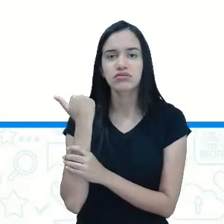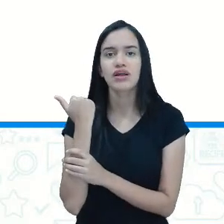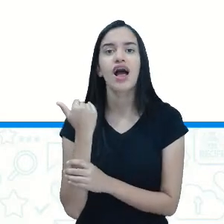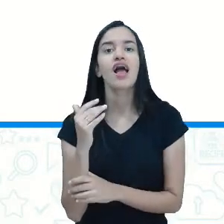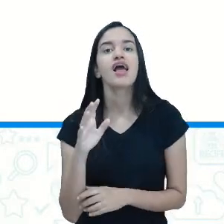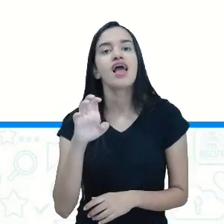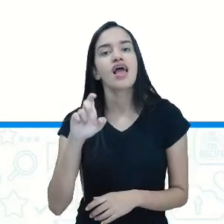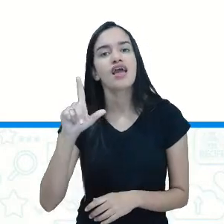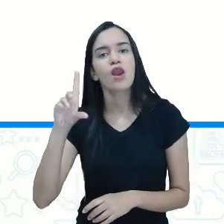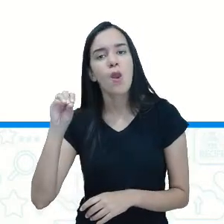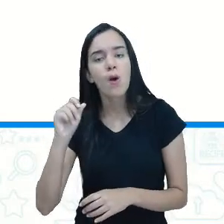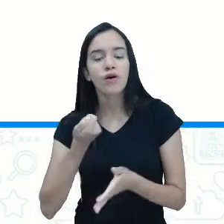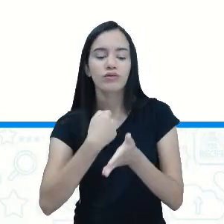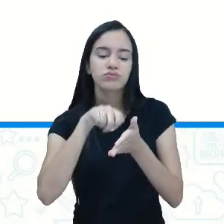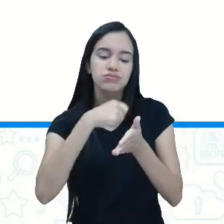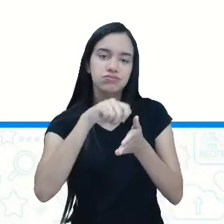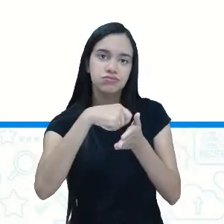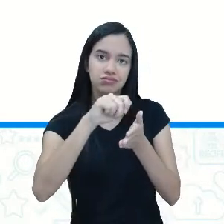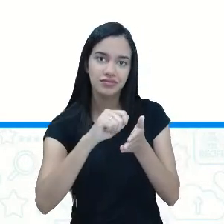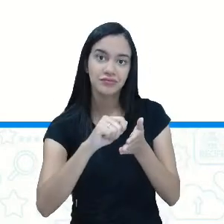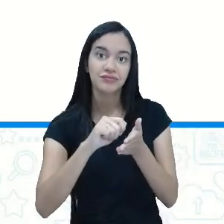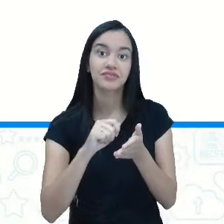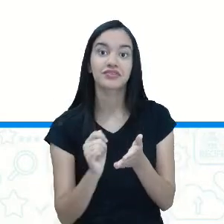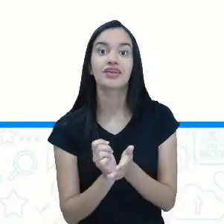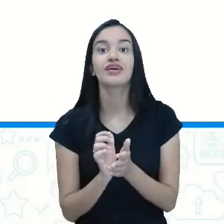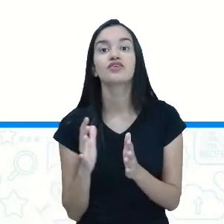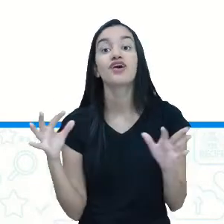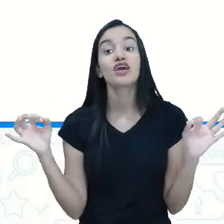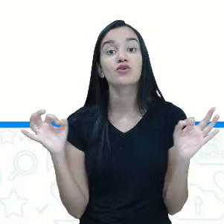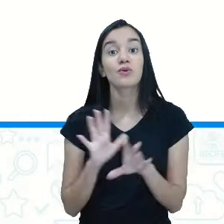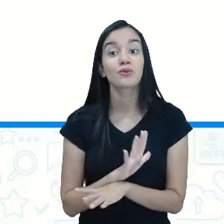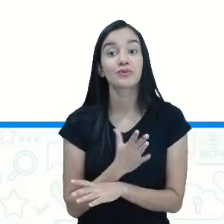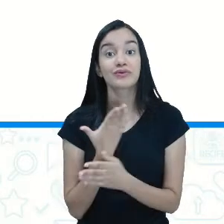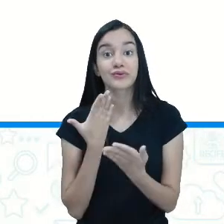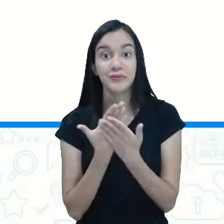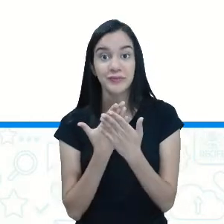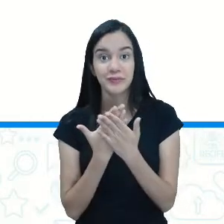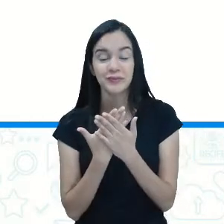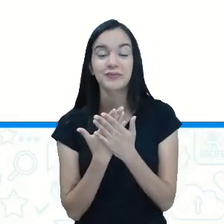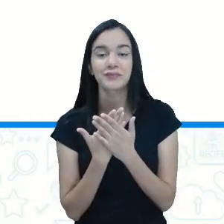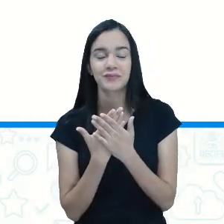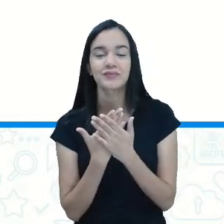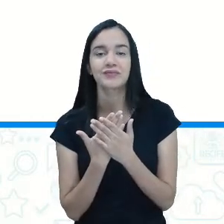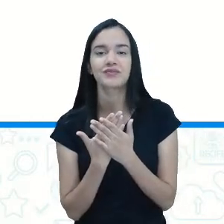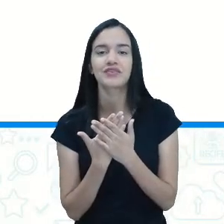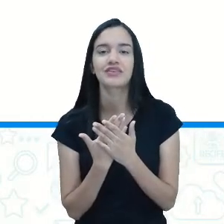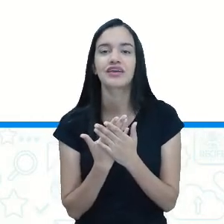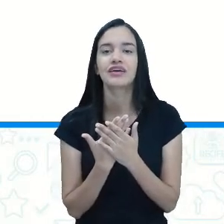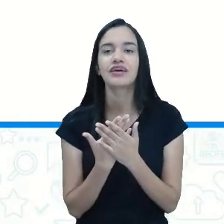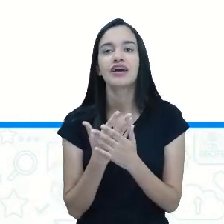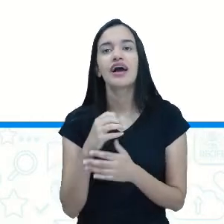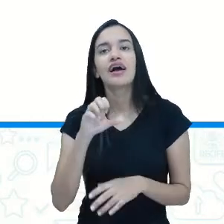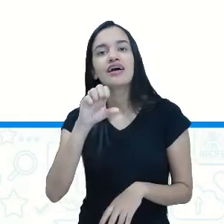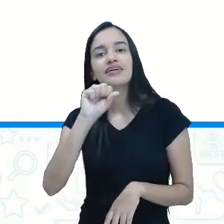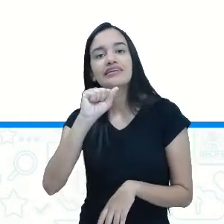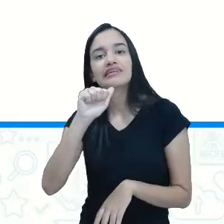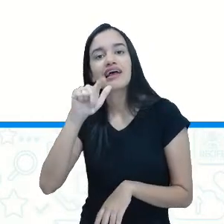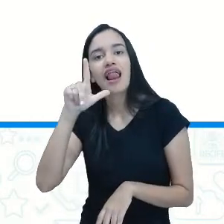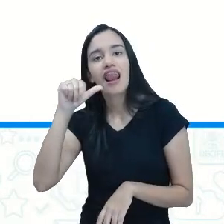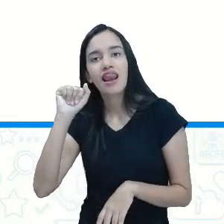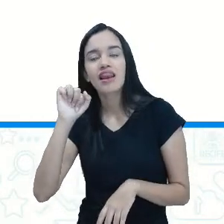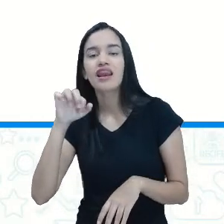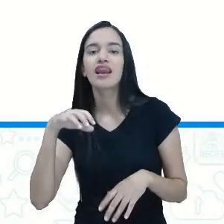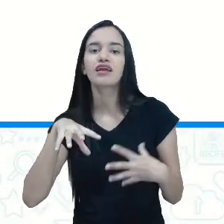escreveu a primeira frasezinha. E a gente vai concluir em outra aula, tá certo? Tá certo. Salada saladinha.